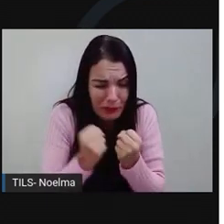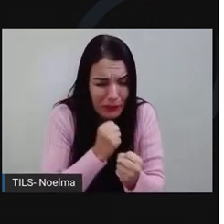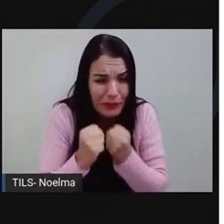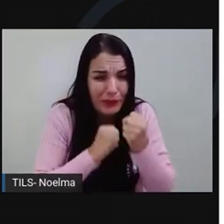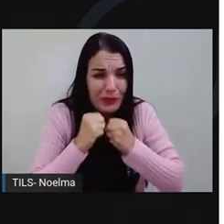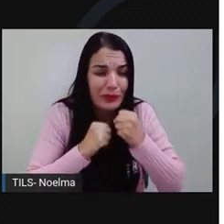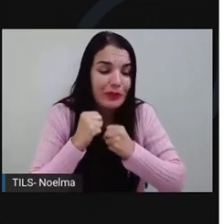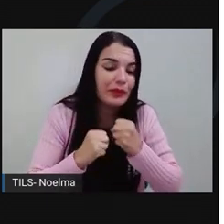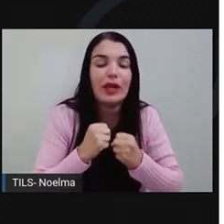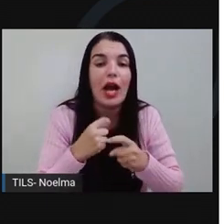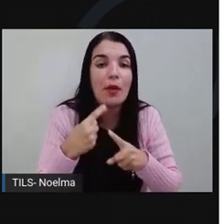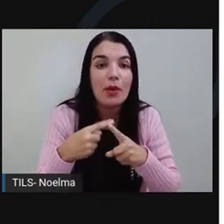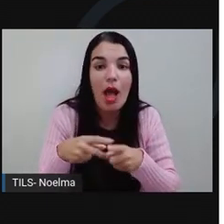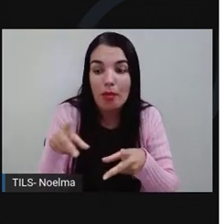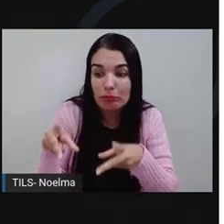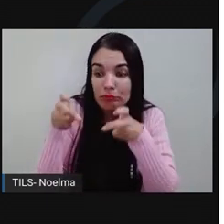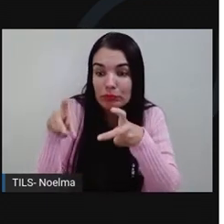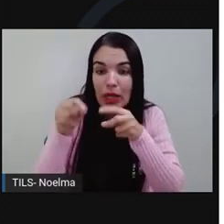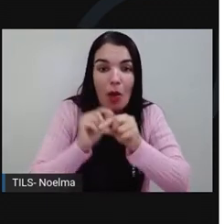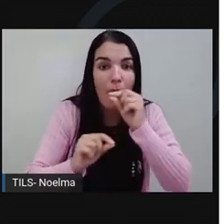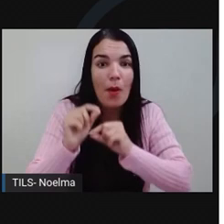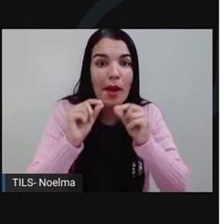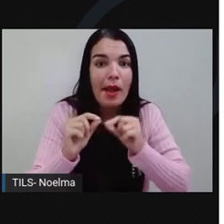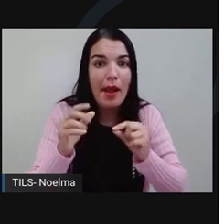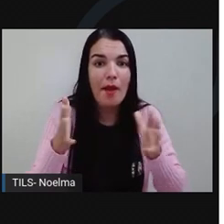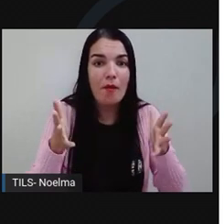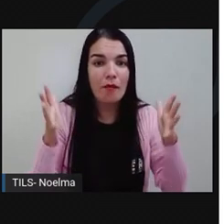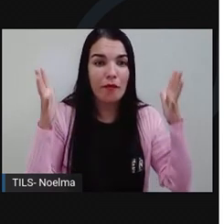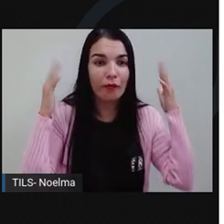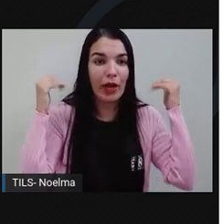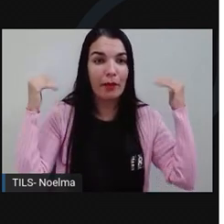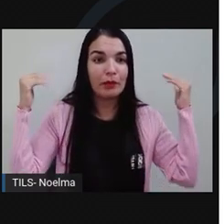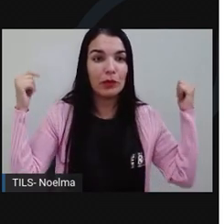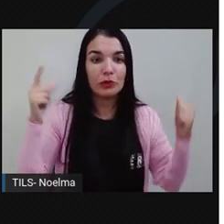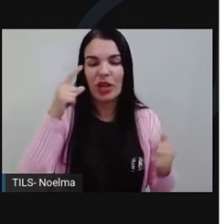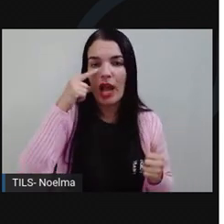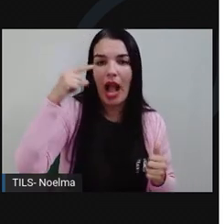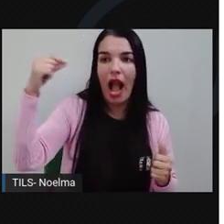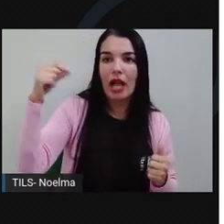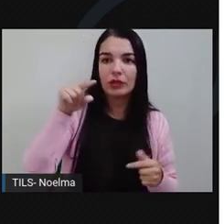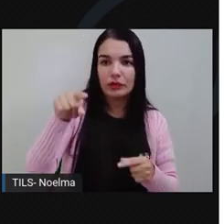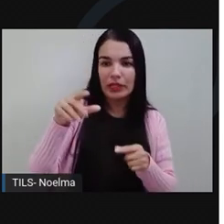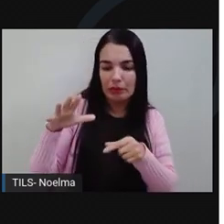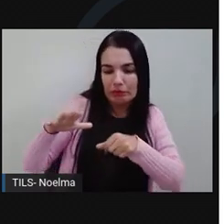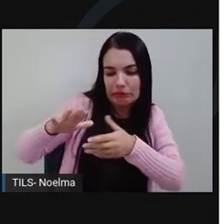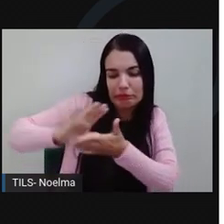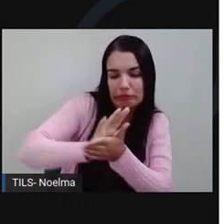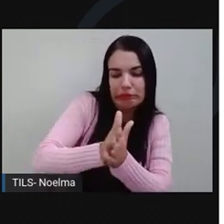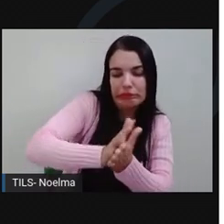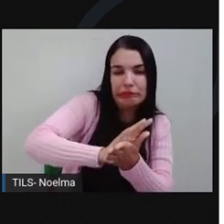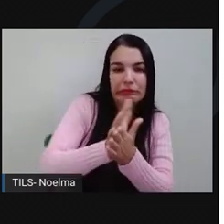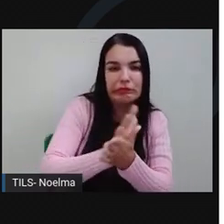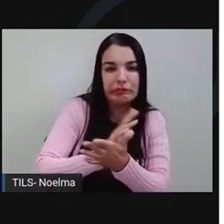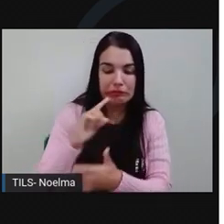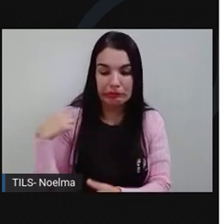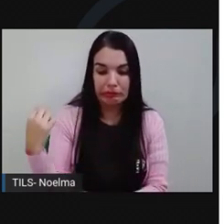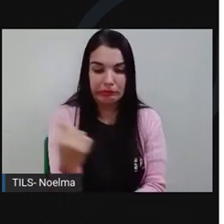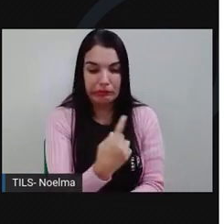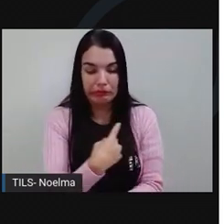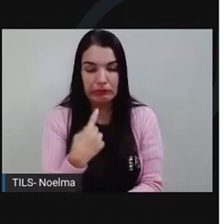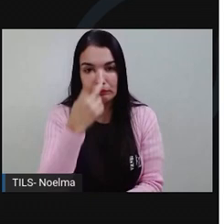tinha. Percebendo que devia ser o famoso gato que tamanha destruição faz no nosso povo.